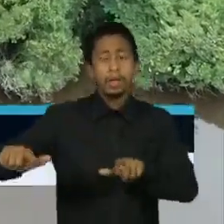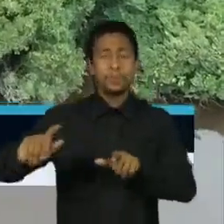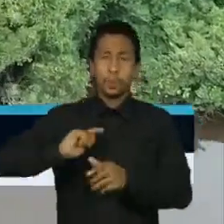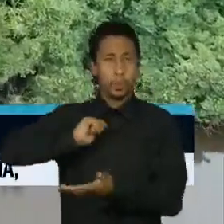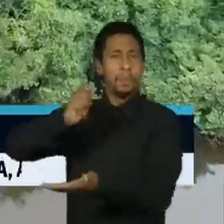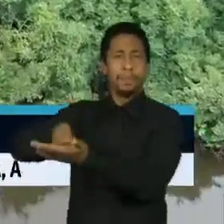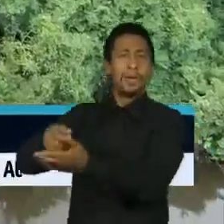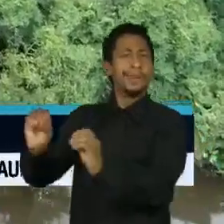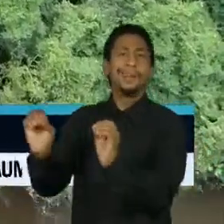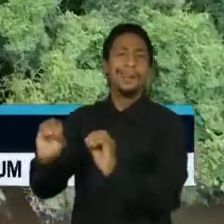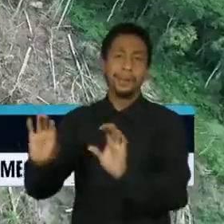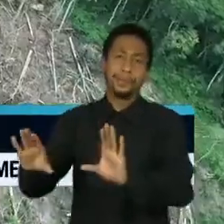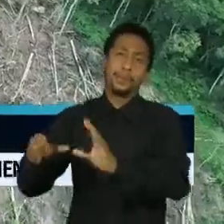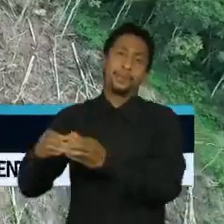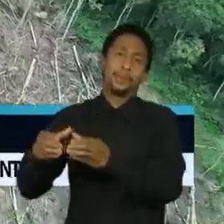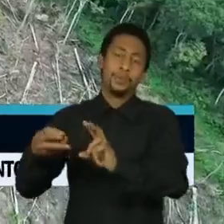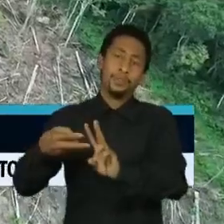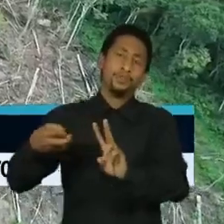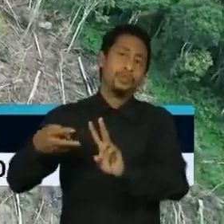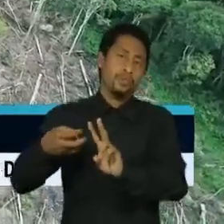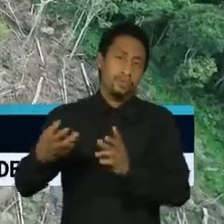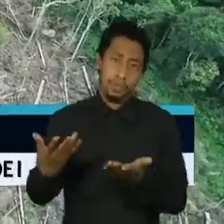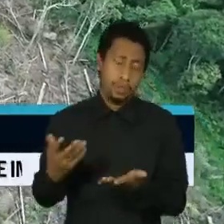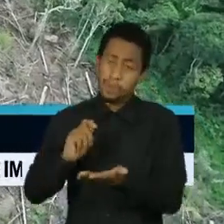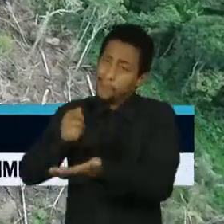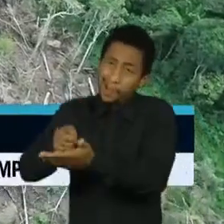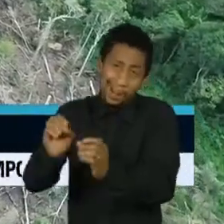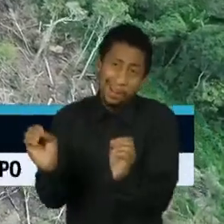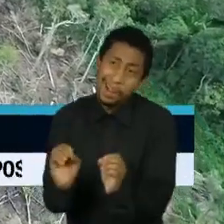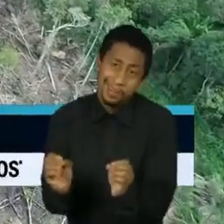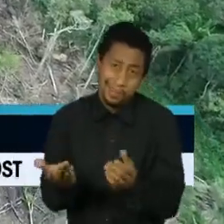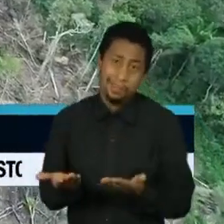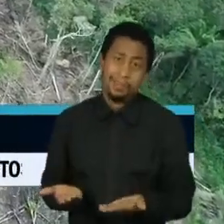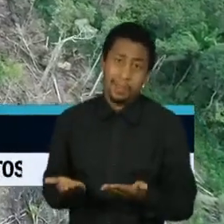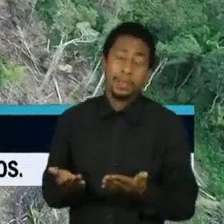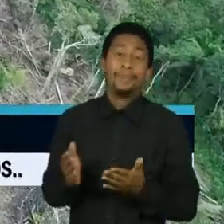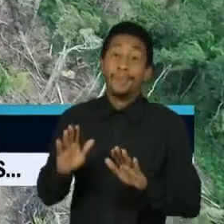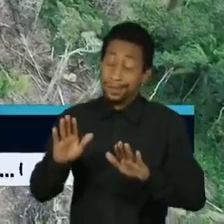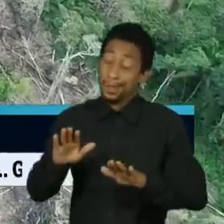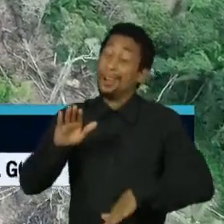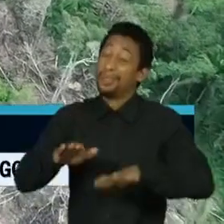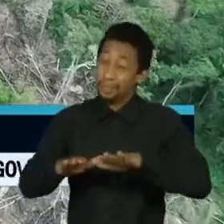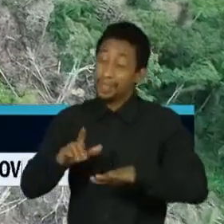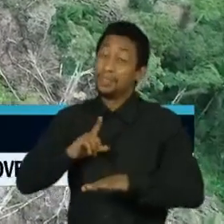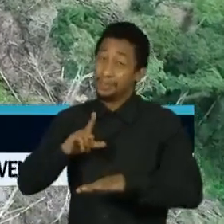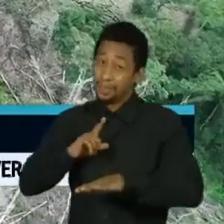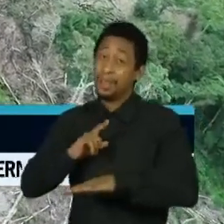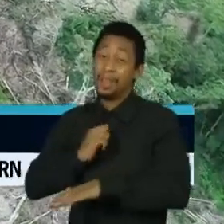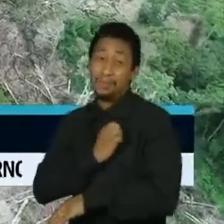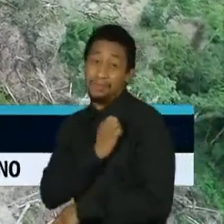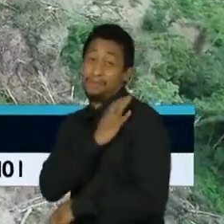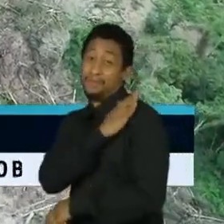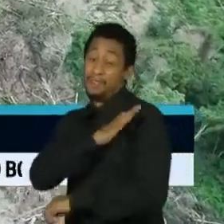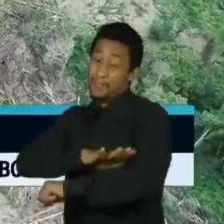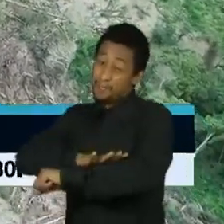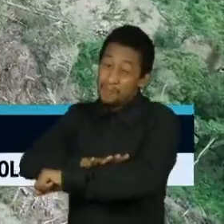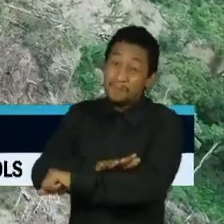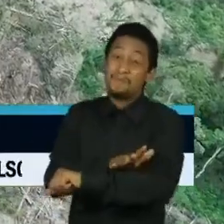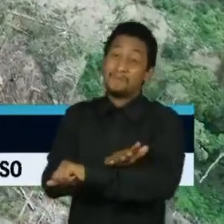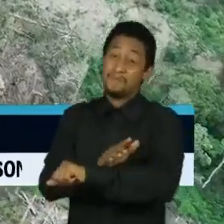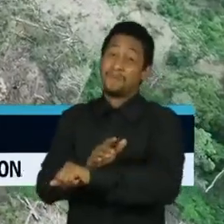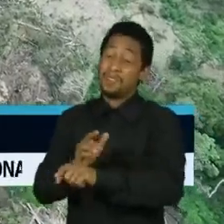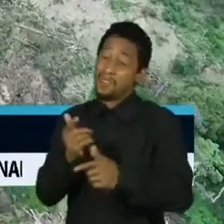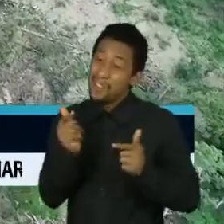para esses povos indígenas. Na verdade a gente devolve com discriminação, com preconceito e com morte.